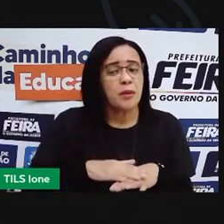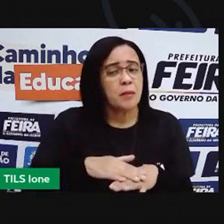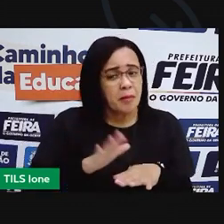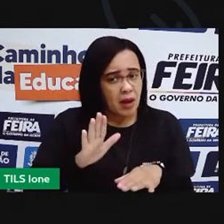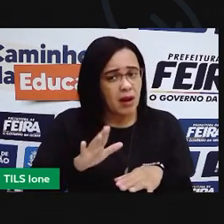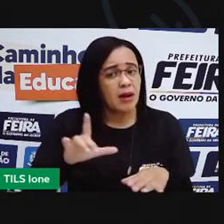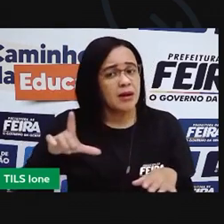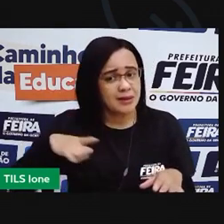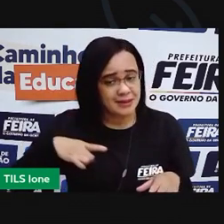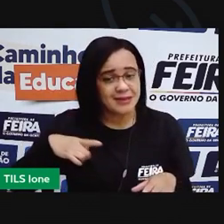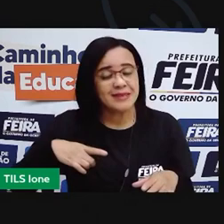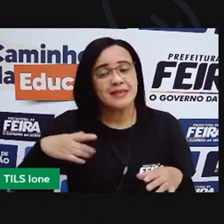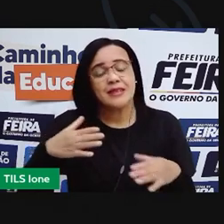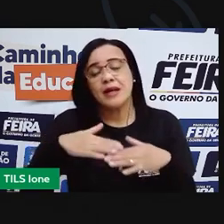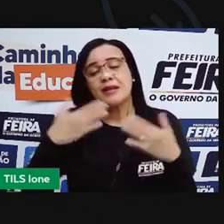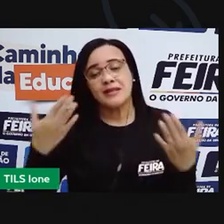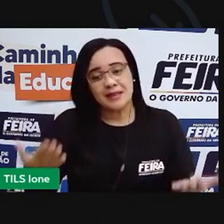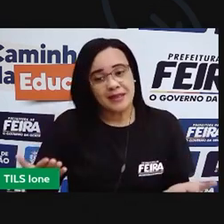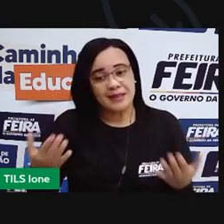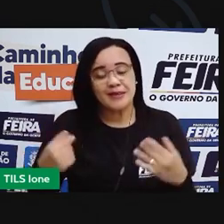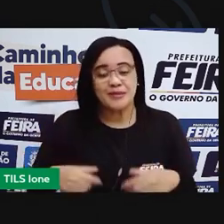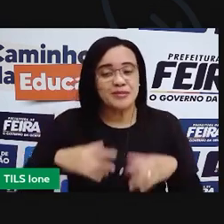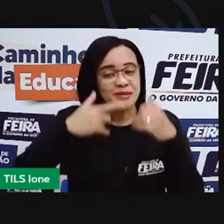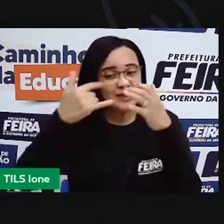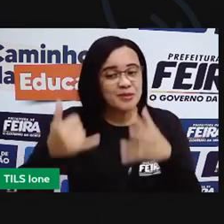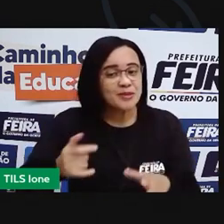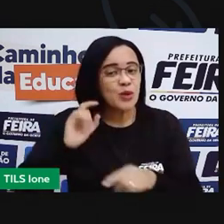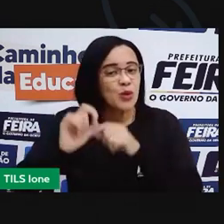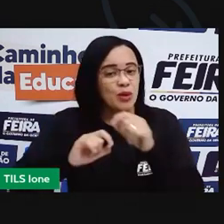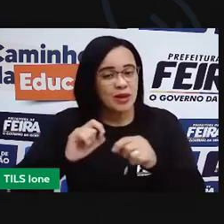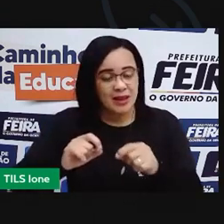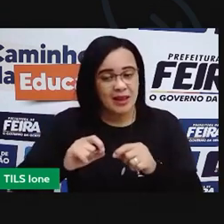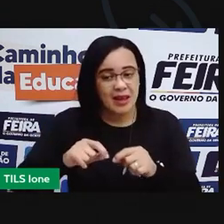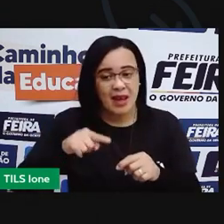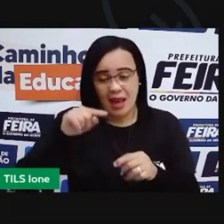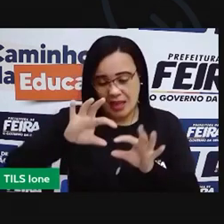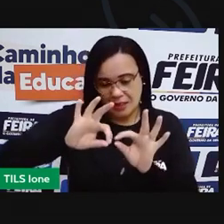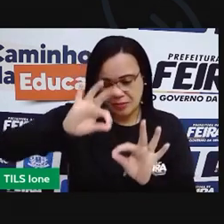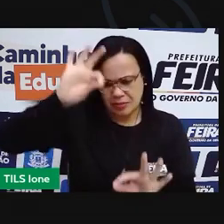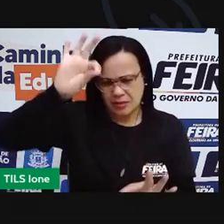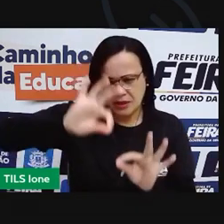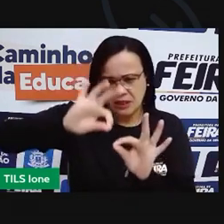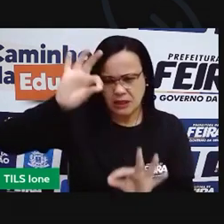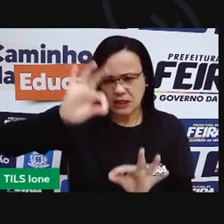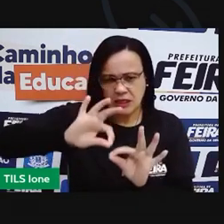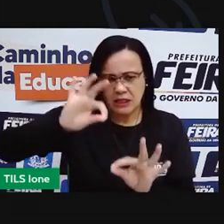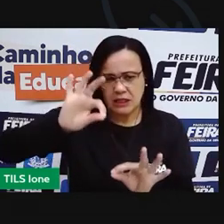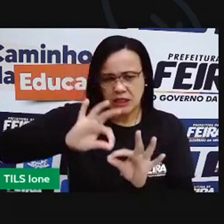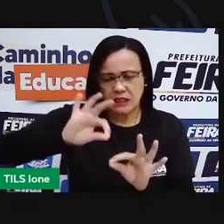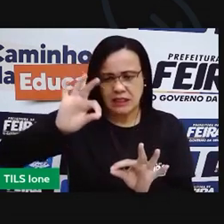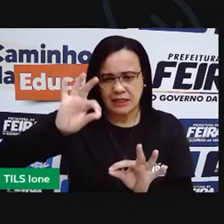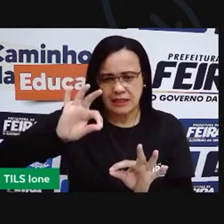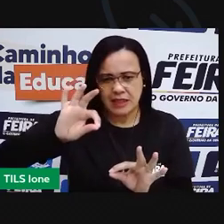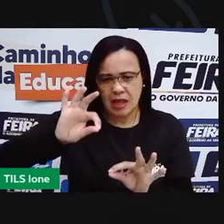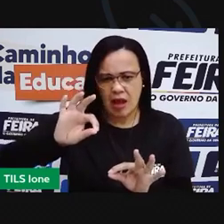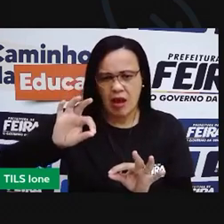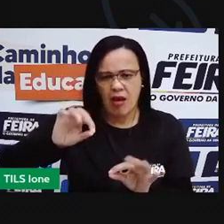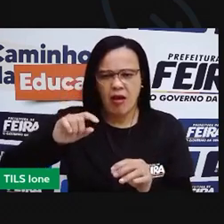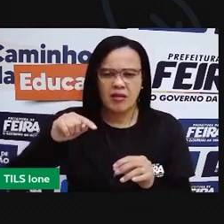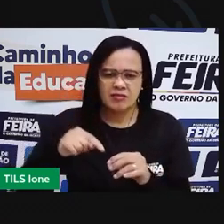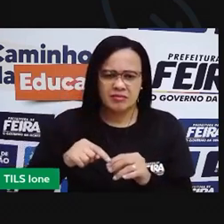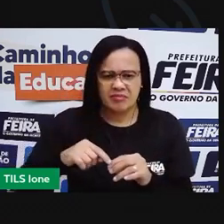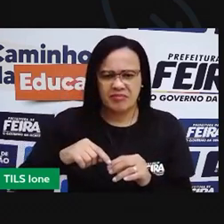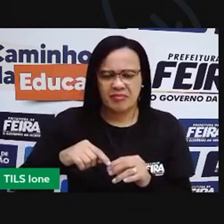por isso que a gente diz que essa medida, que eu posso mostrar pra vocês, que ainda